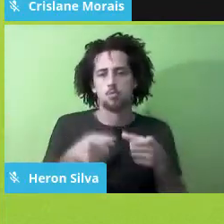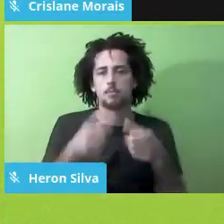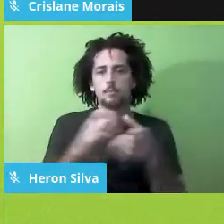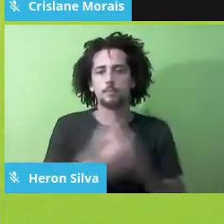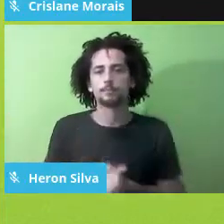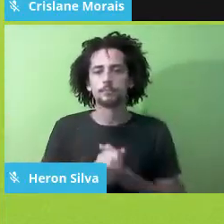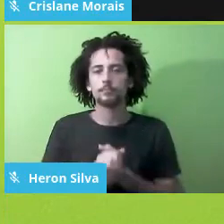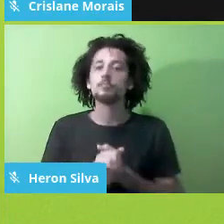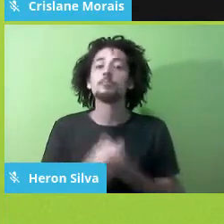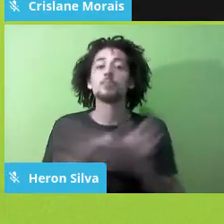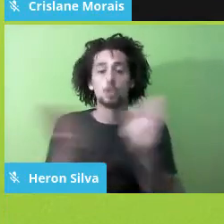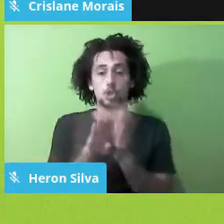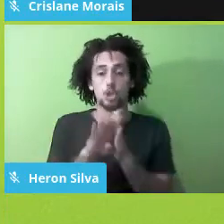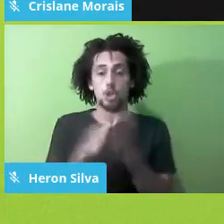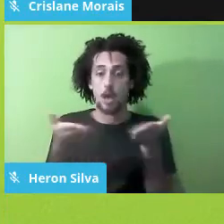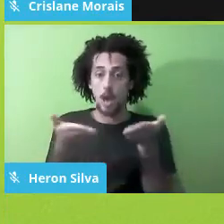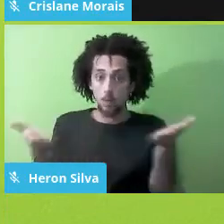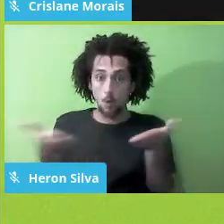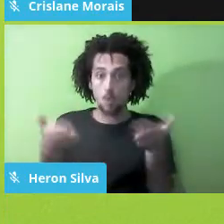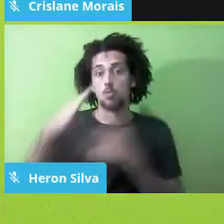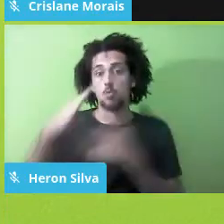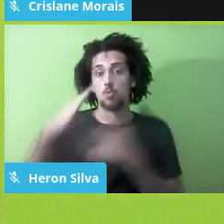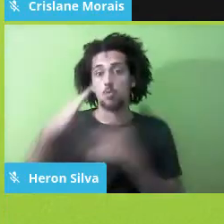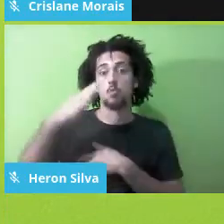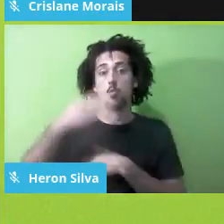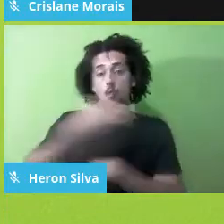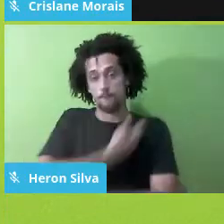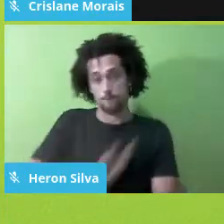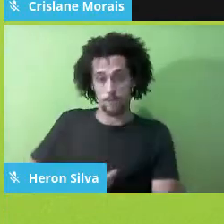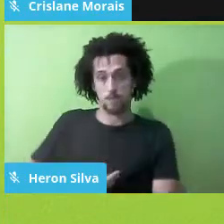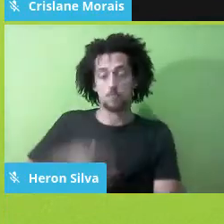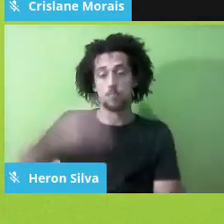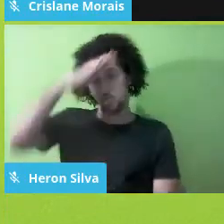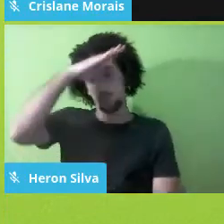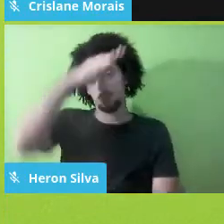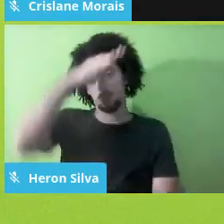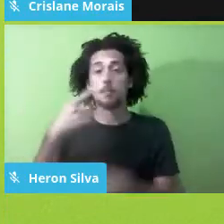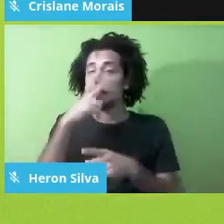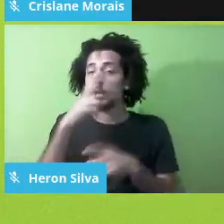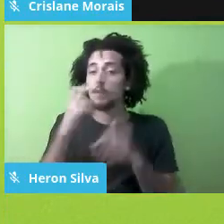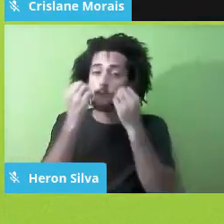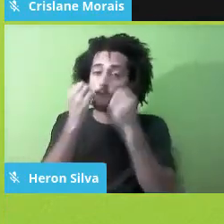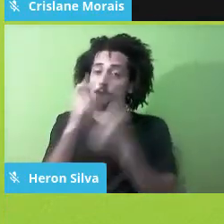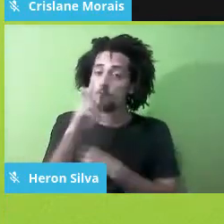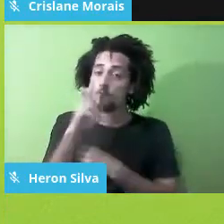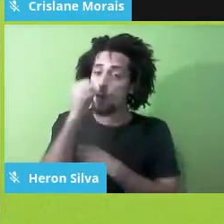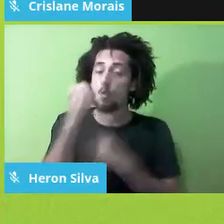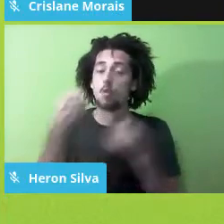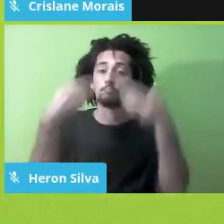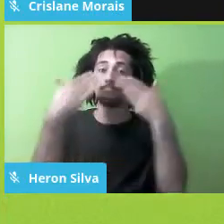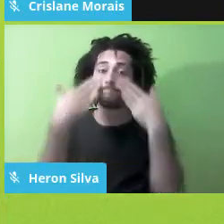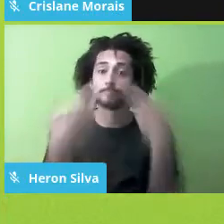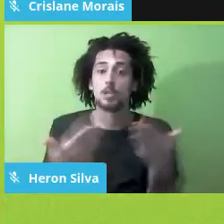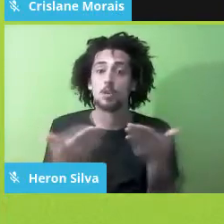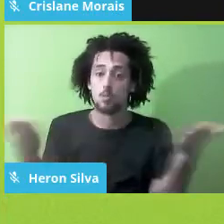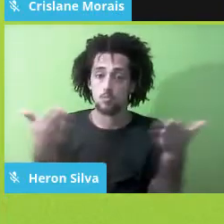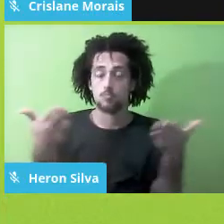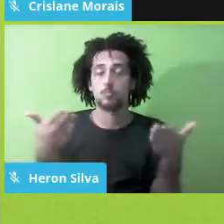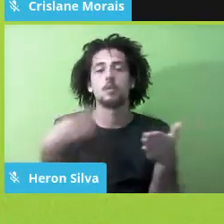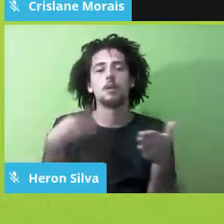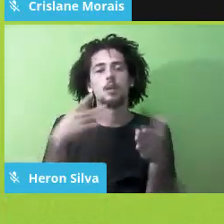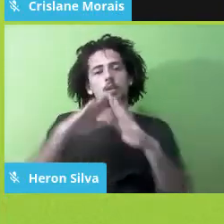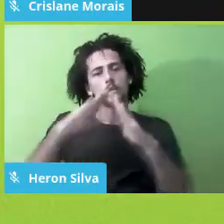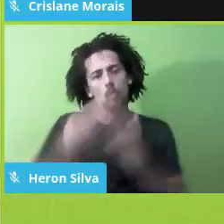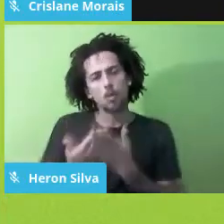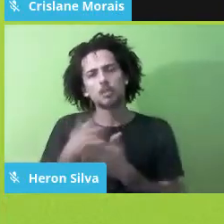governo é que isso fica, para mim, suficientemente claro. Então, é óbvio que se a escola, ela ainda que tenha feito pouco, ela foi um espaço,